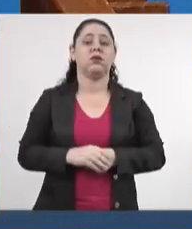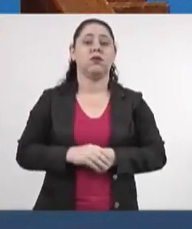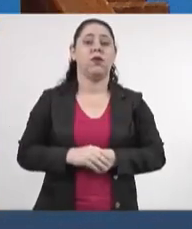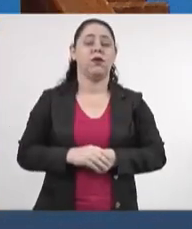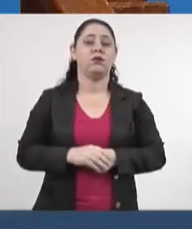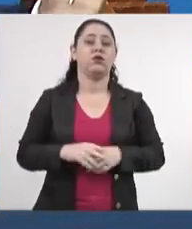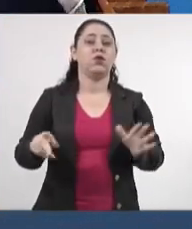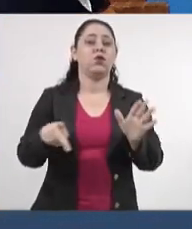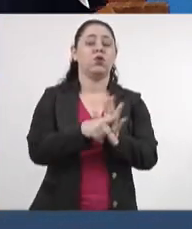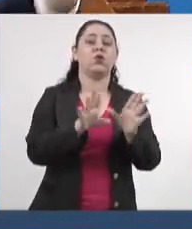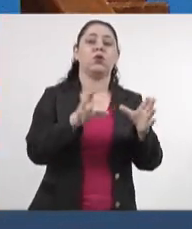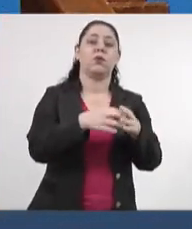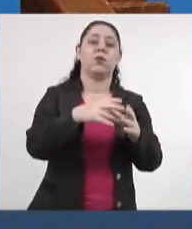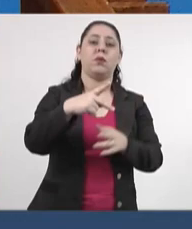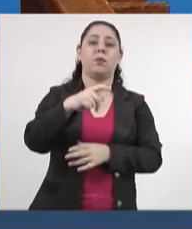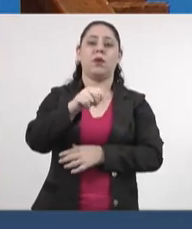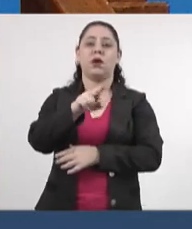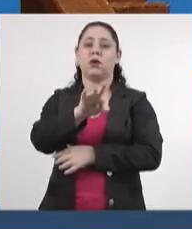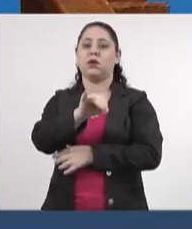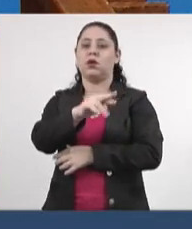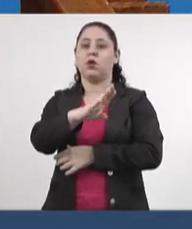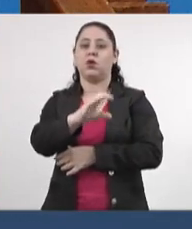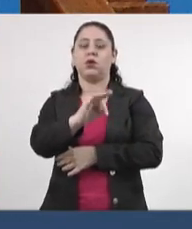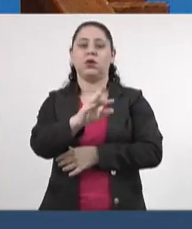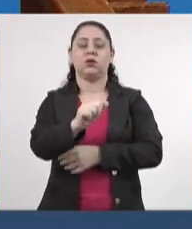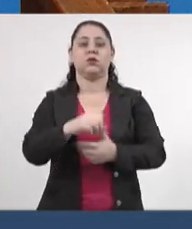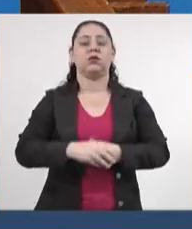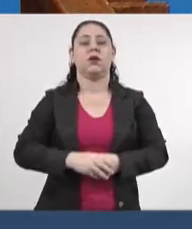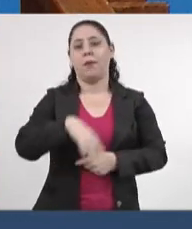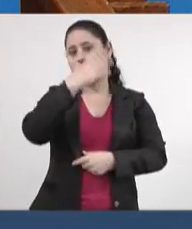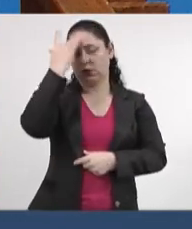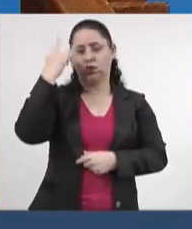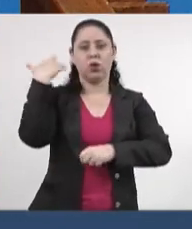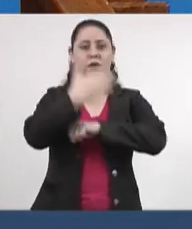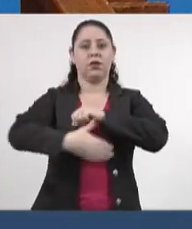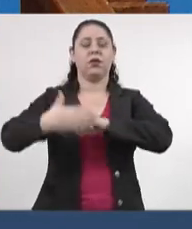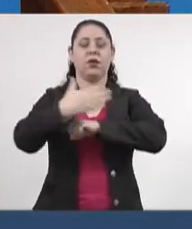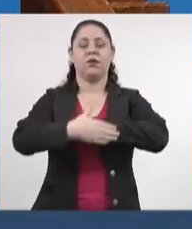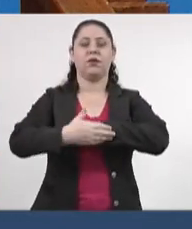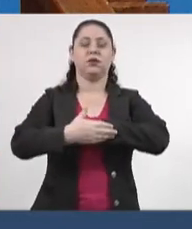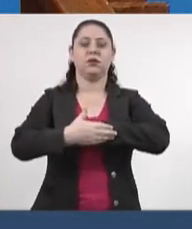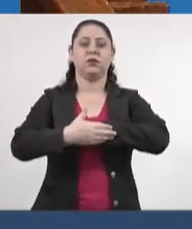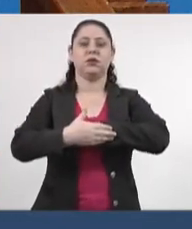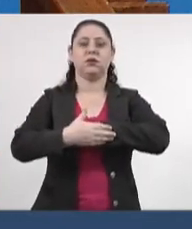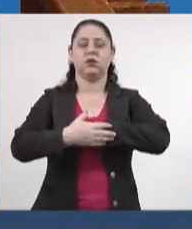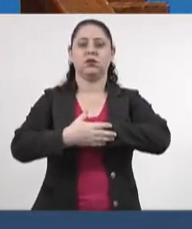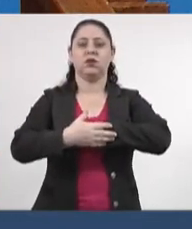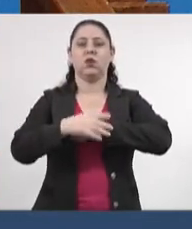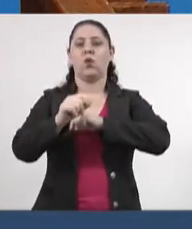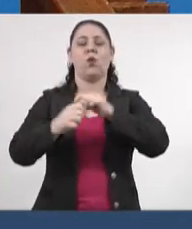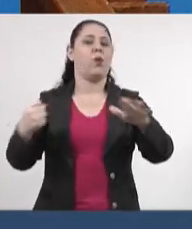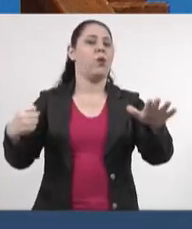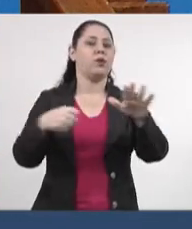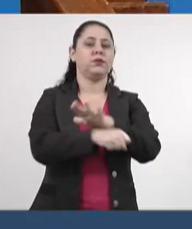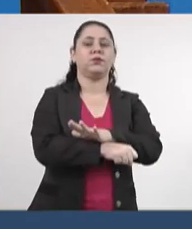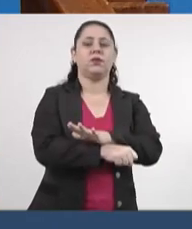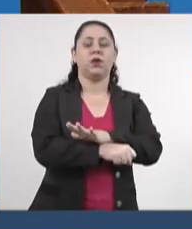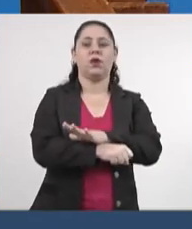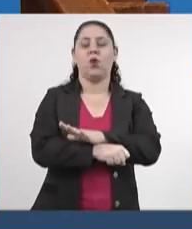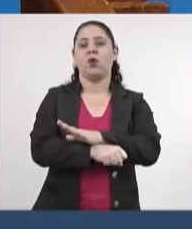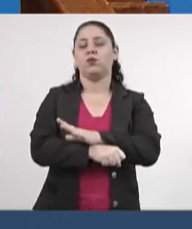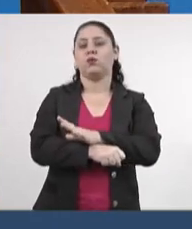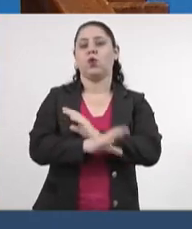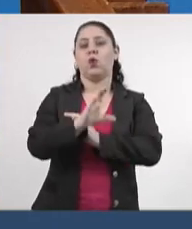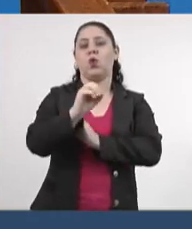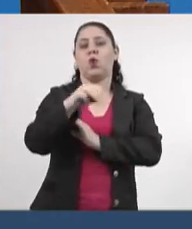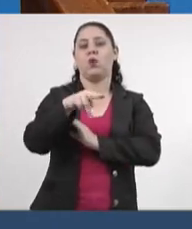os patriotas, para as pessoas que estavam no Auschwitz brasileiro defendendo, atacando a implementação do comunismo no